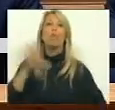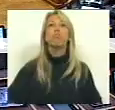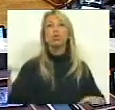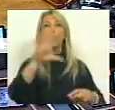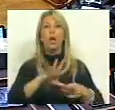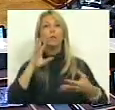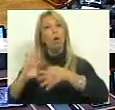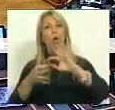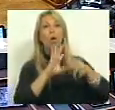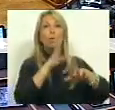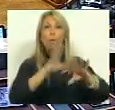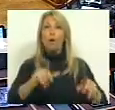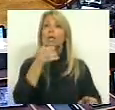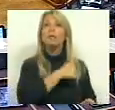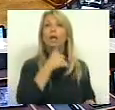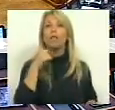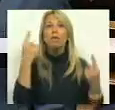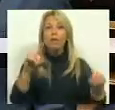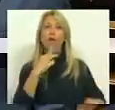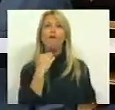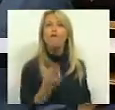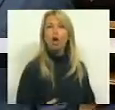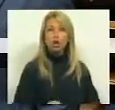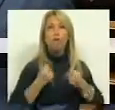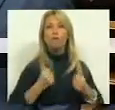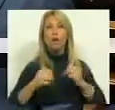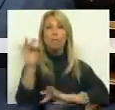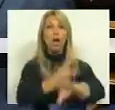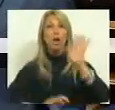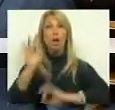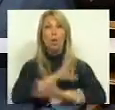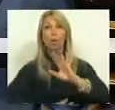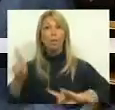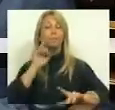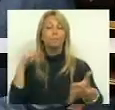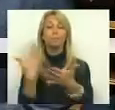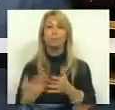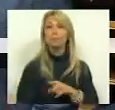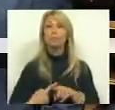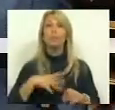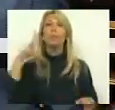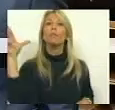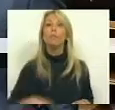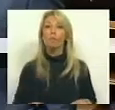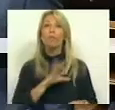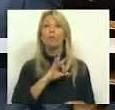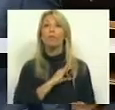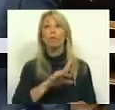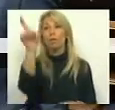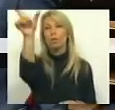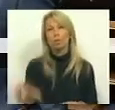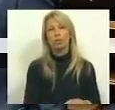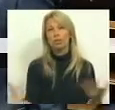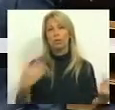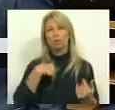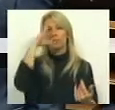e que tivesse foz firme na Europa para defender os interesses de Portugal. O senhor não tem